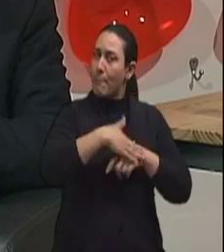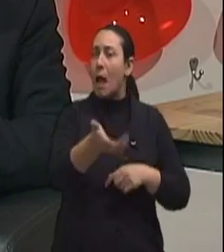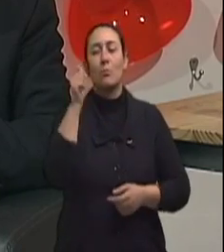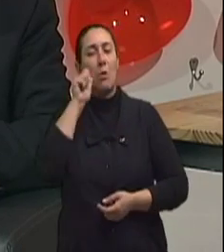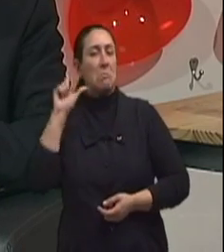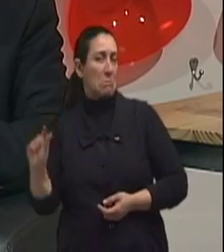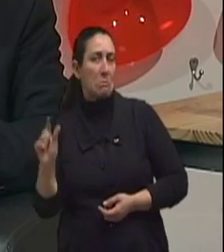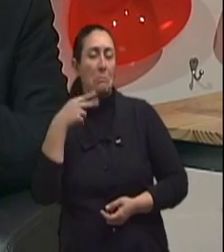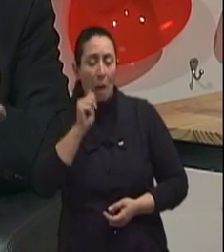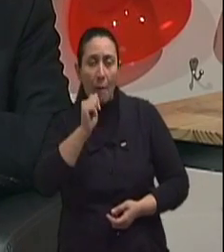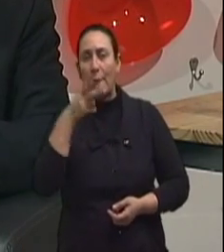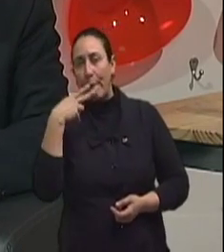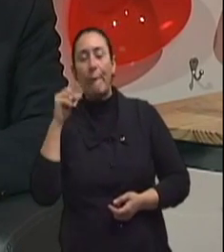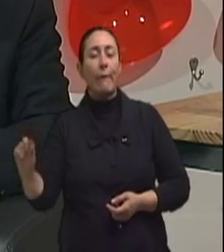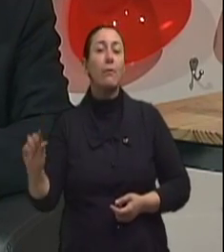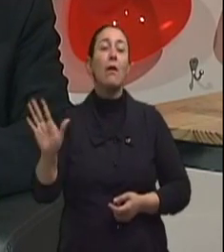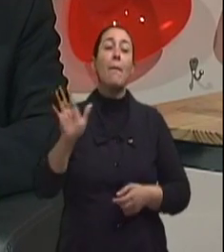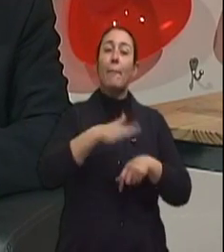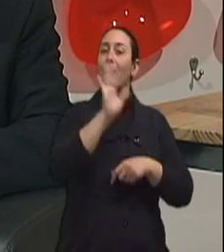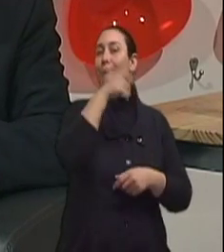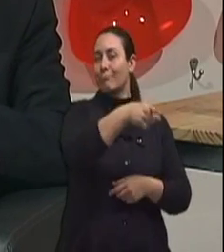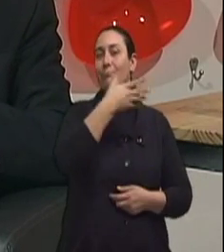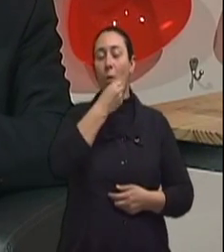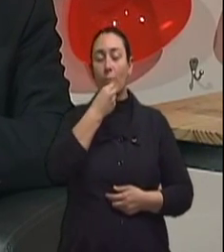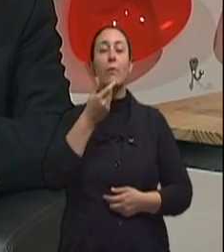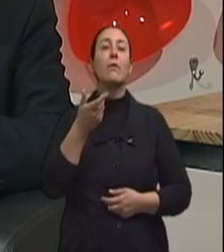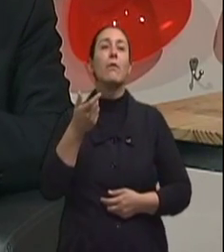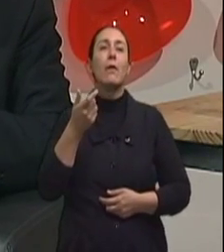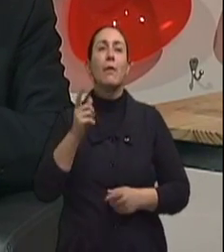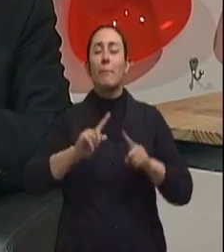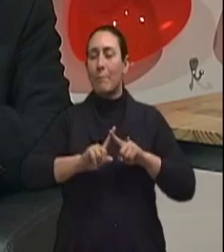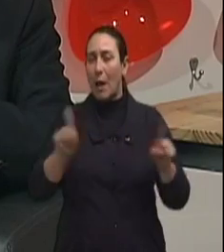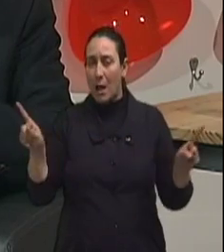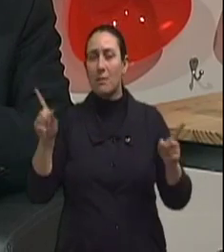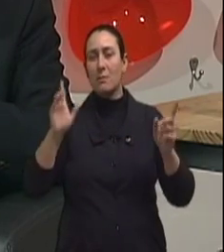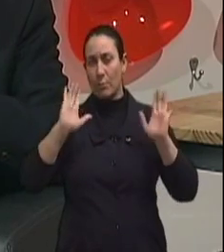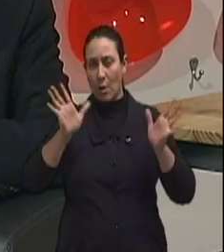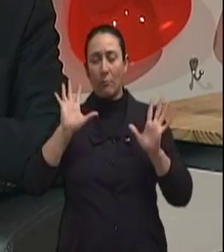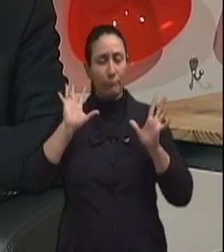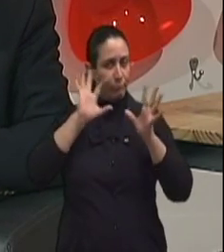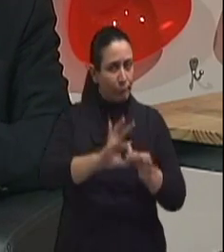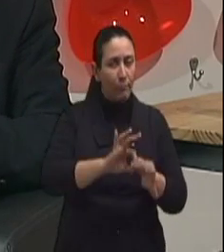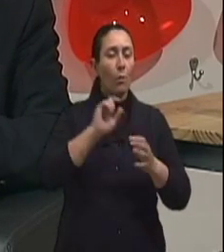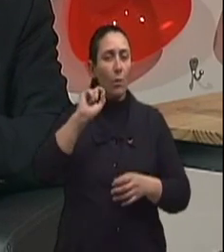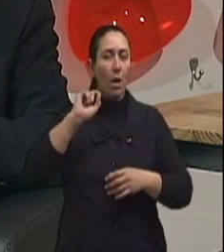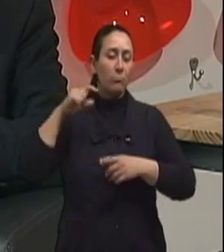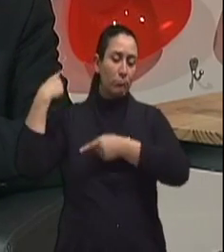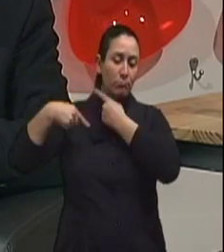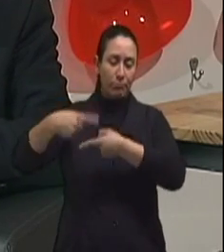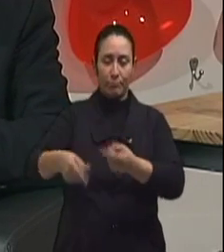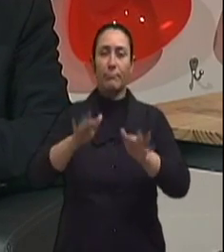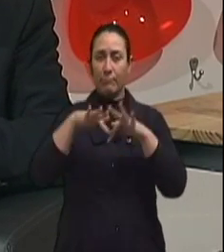mulher. Então, provavelmente isso leva a causas. As causas associadas, vamos dizer, às síndromes genéticas é uma